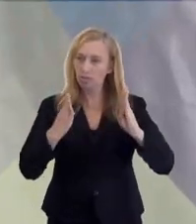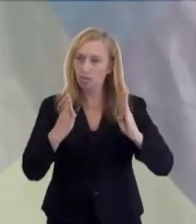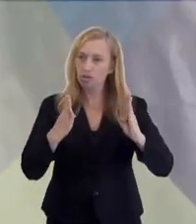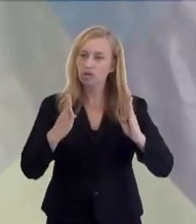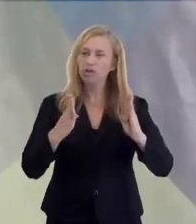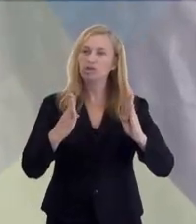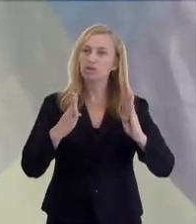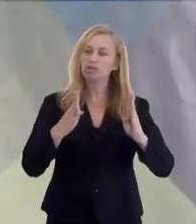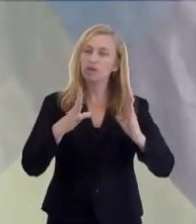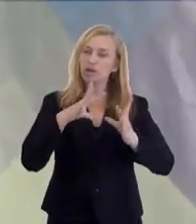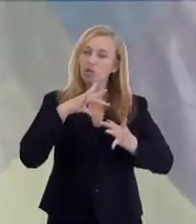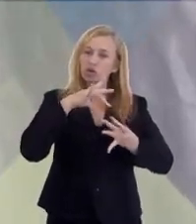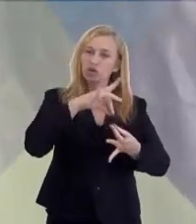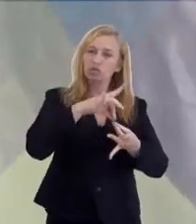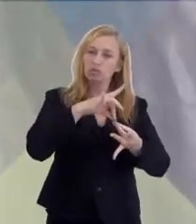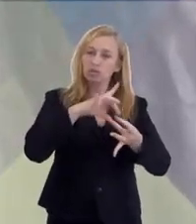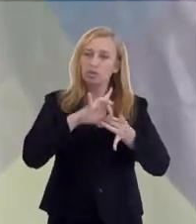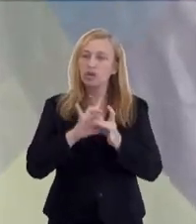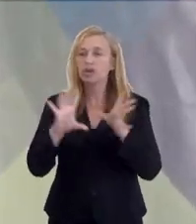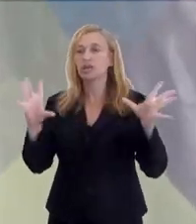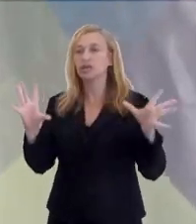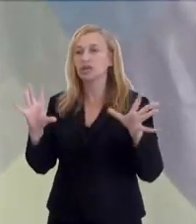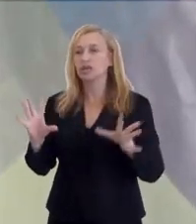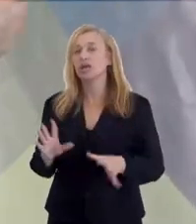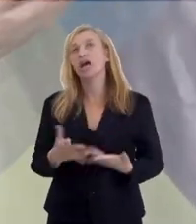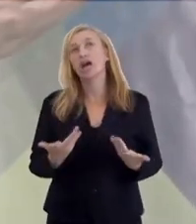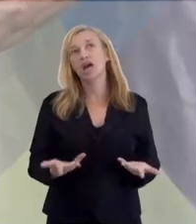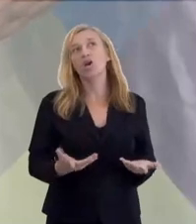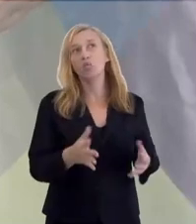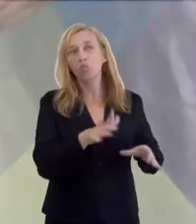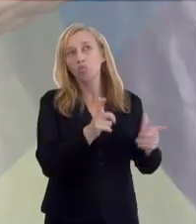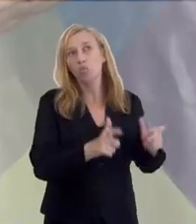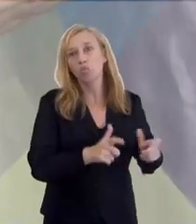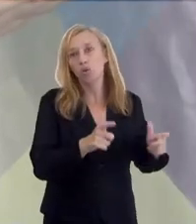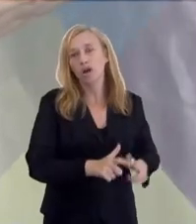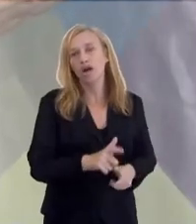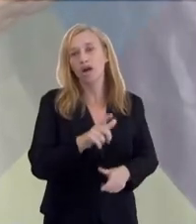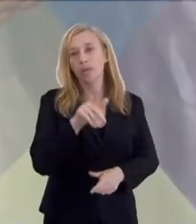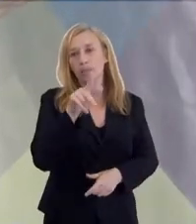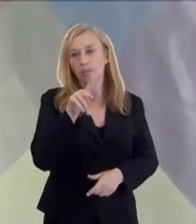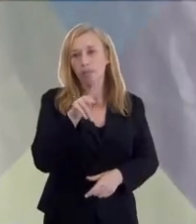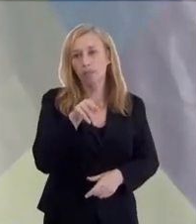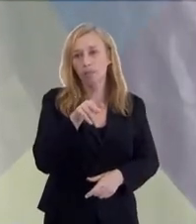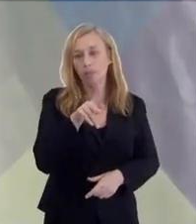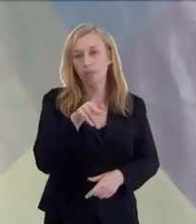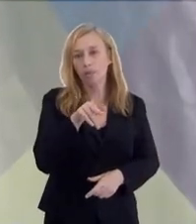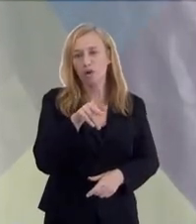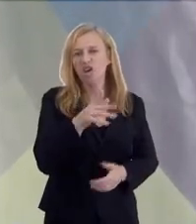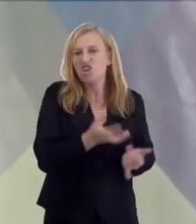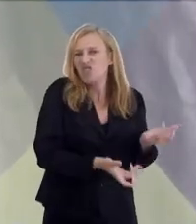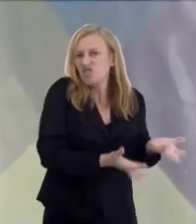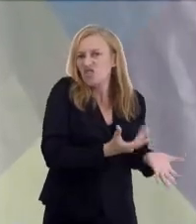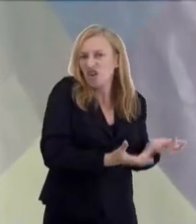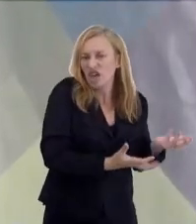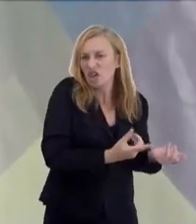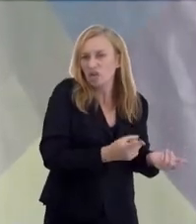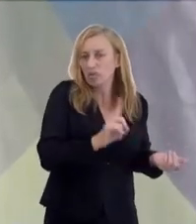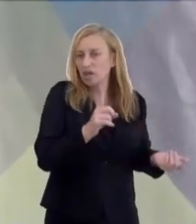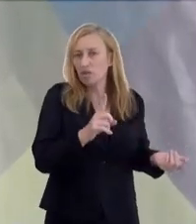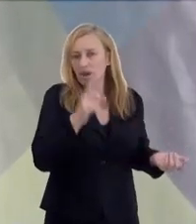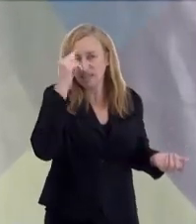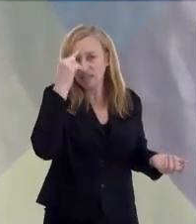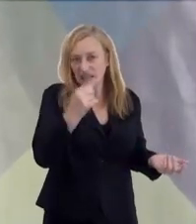campo para que eles saiam dali. É uma zona purgatorial, mas não é colocada por Deus.